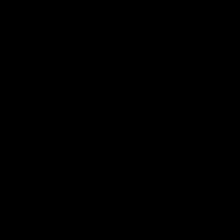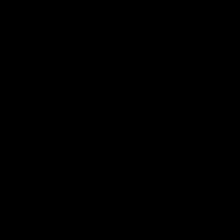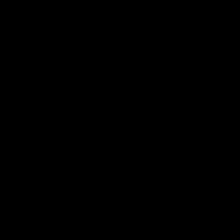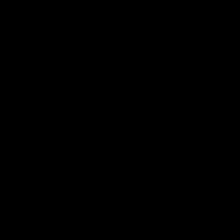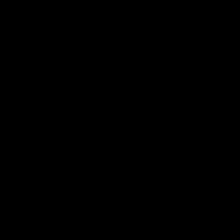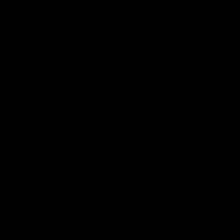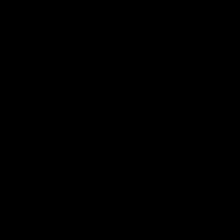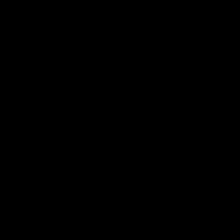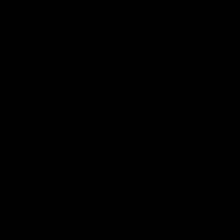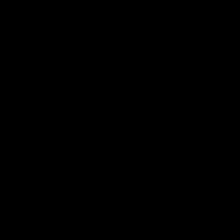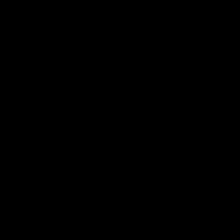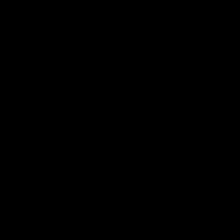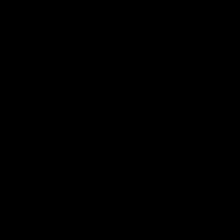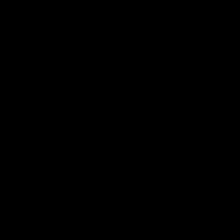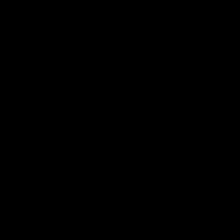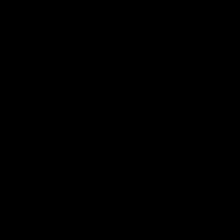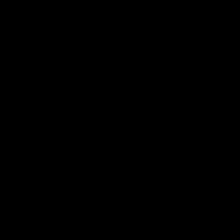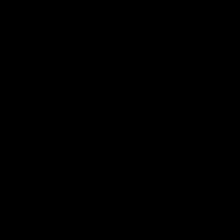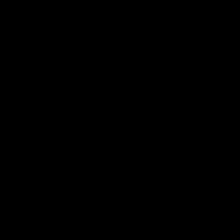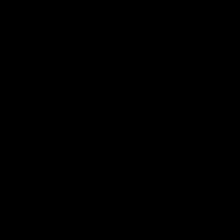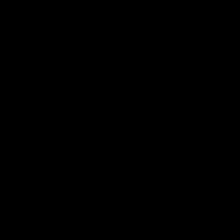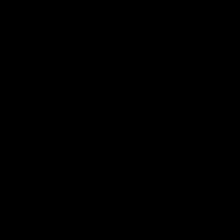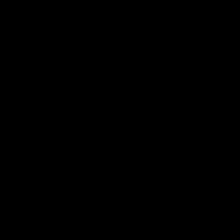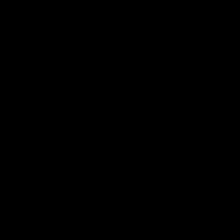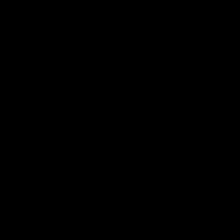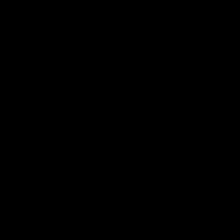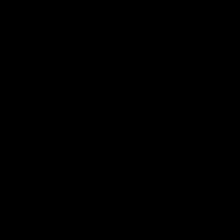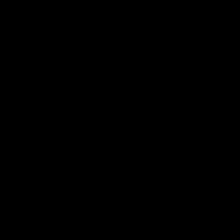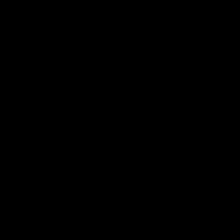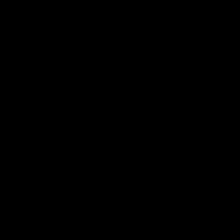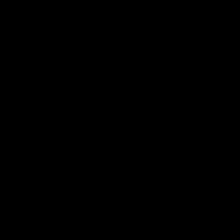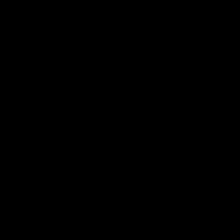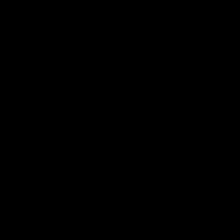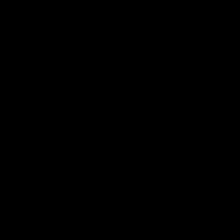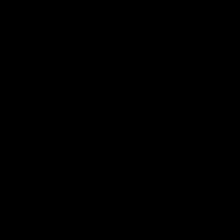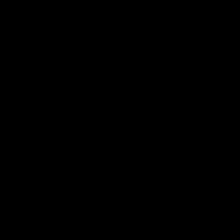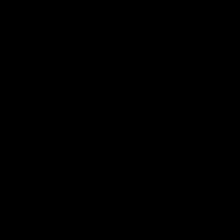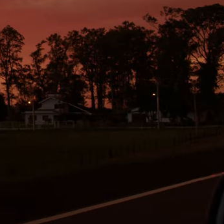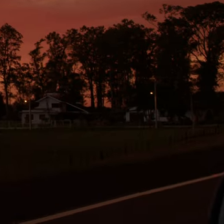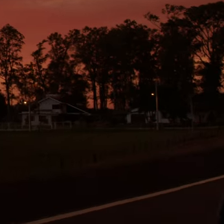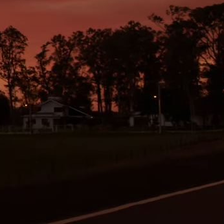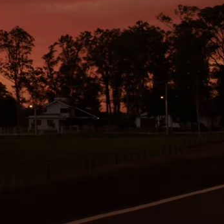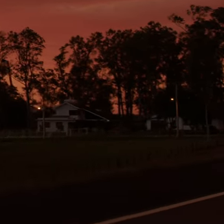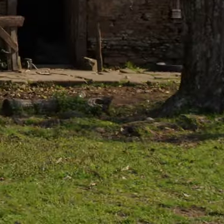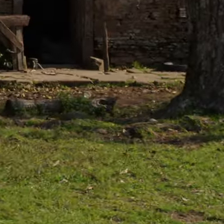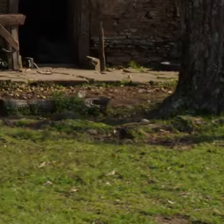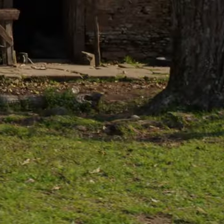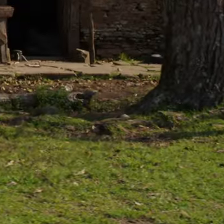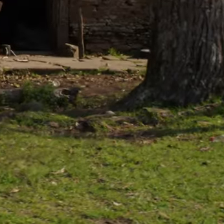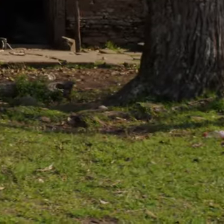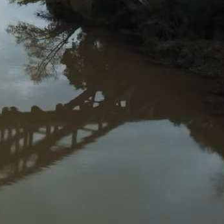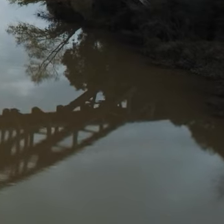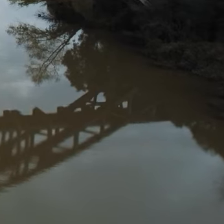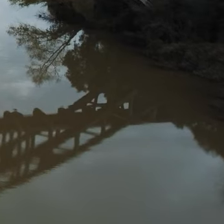Em letras brancas sobre fundo preto, a Secretaria de Estado da Cultura do Estado do Rio Grande do Sul apresenta Imagens de ambiente rural